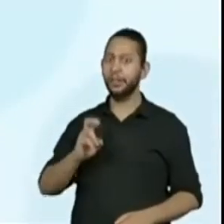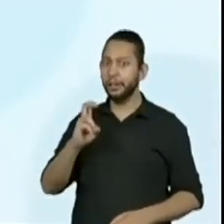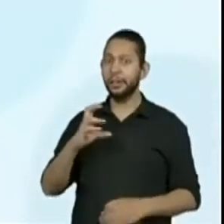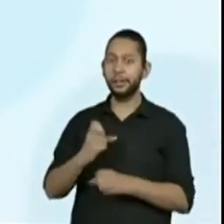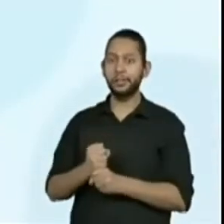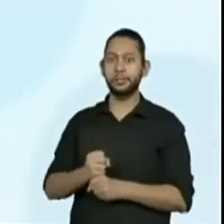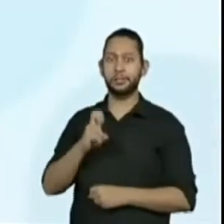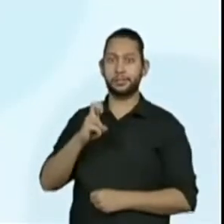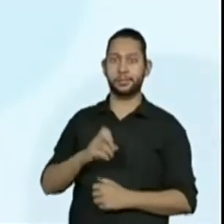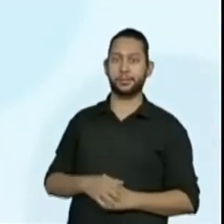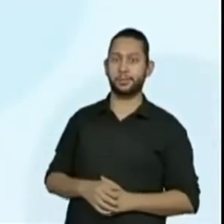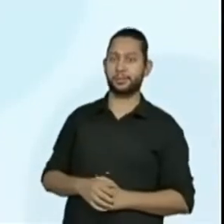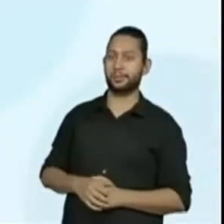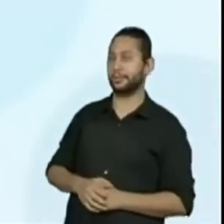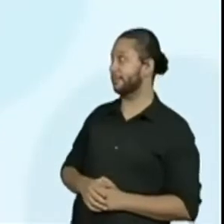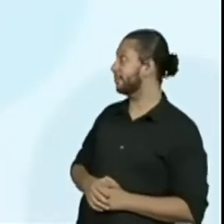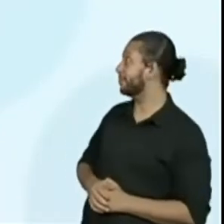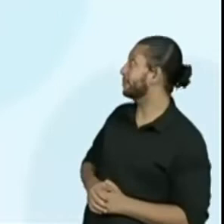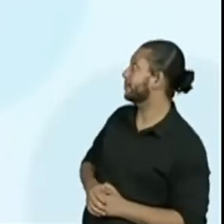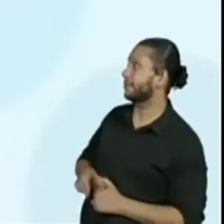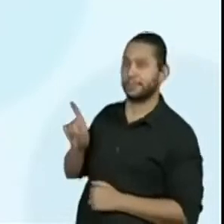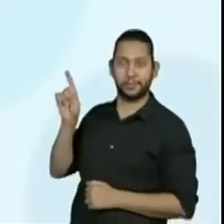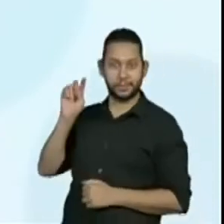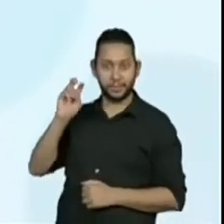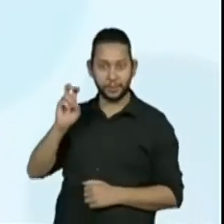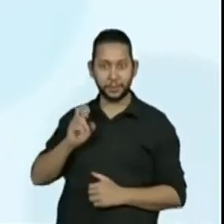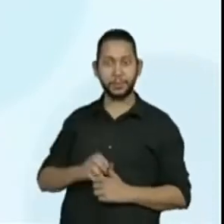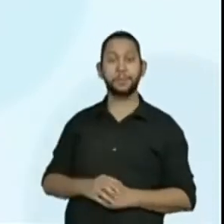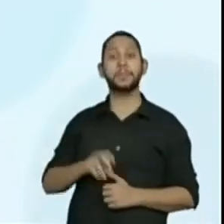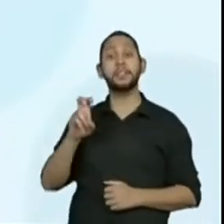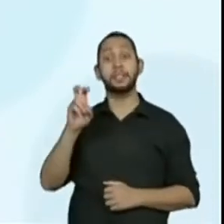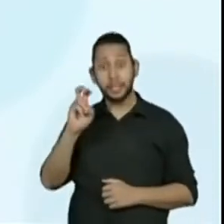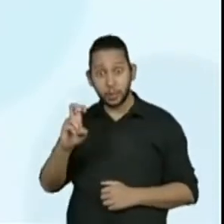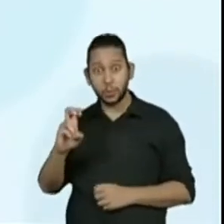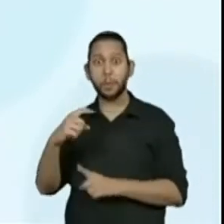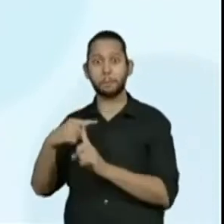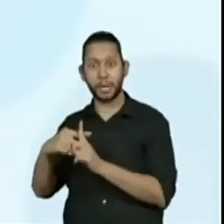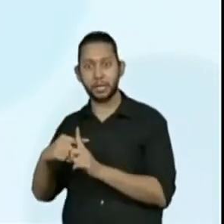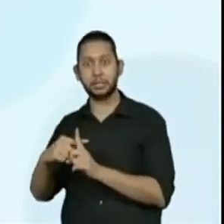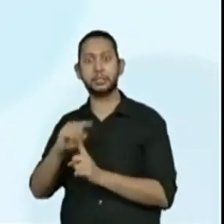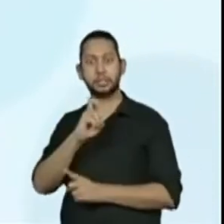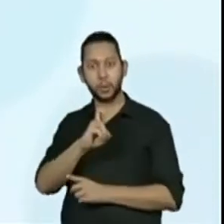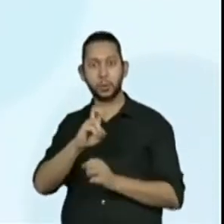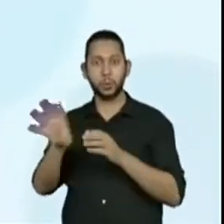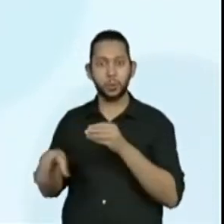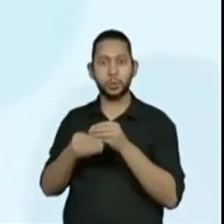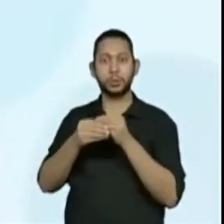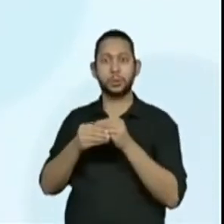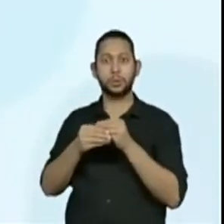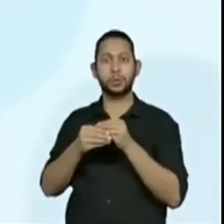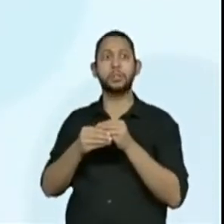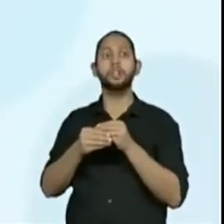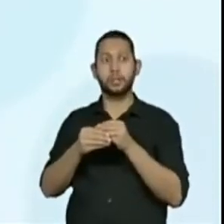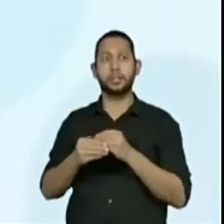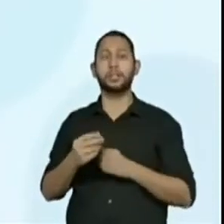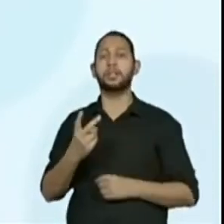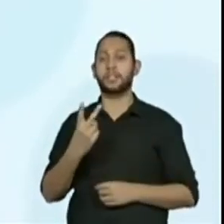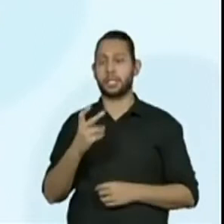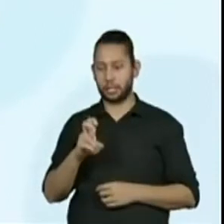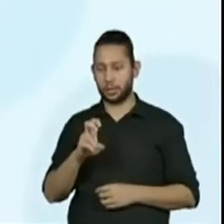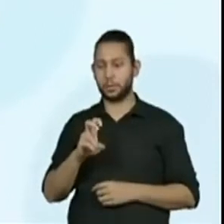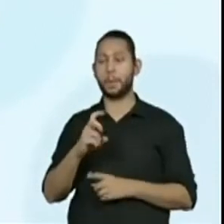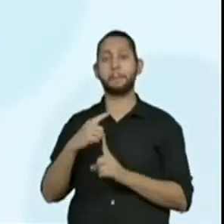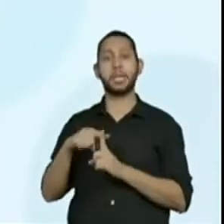o Libras. Essa aqui é uma sequência de 5 em 5, certo? Vamos para debaixo agora? Vamos lá.